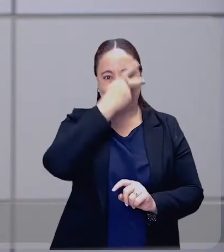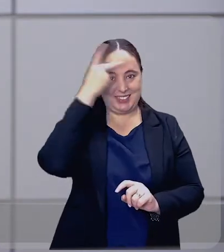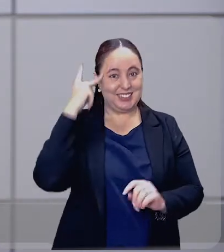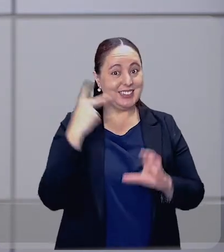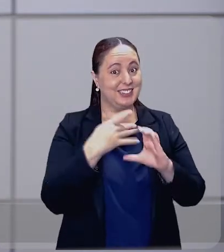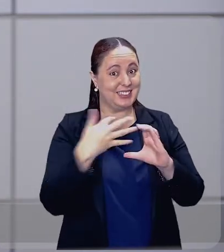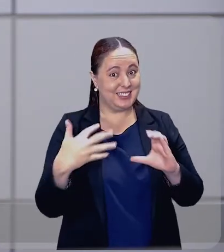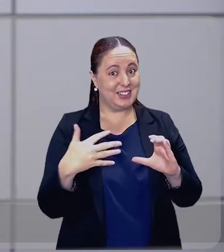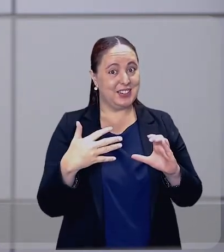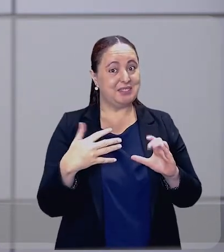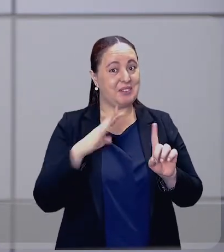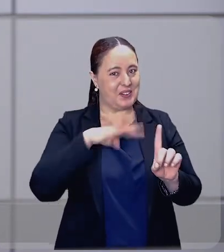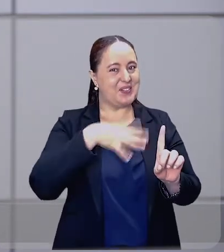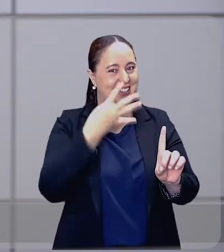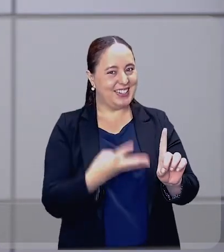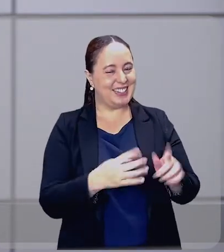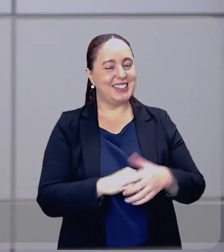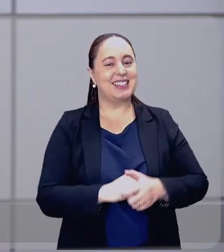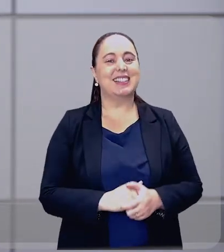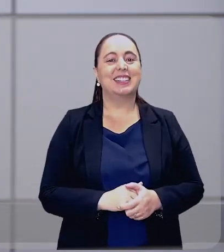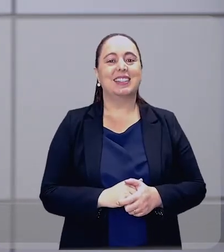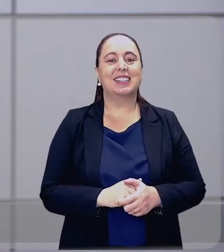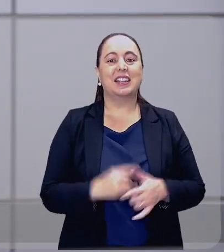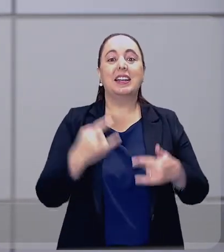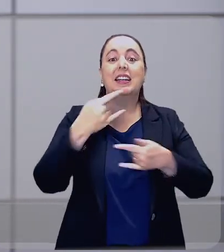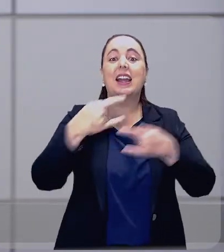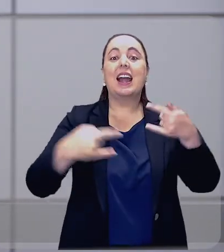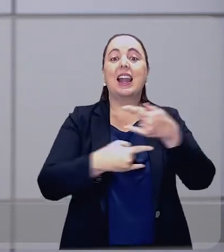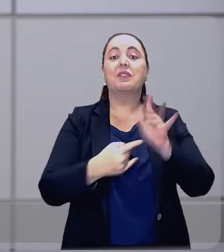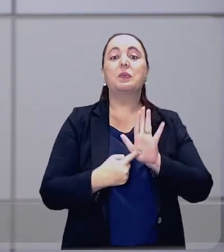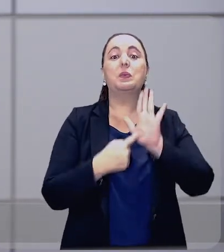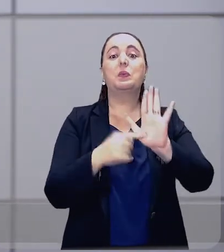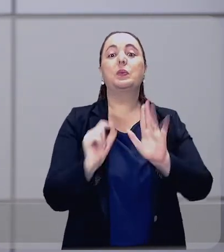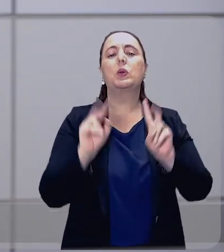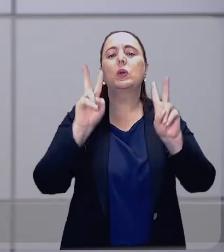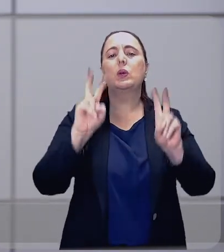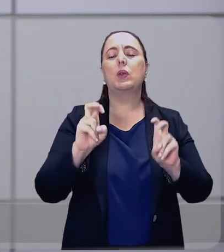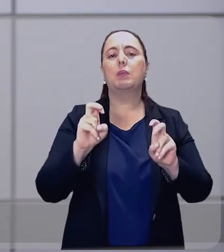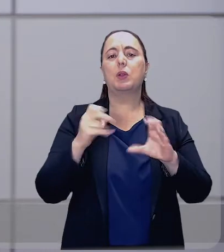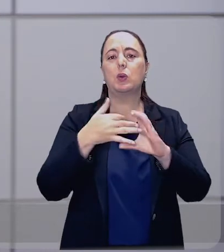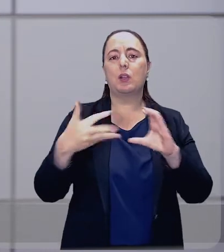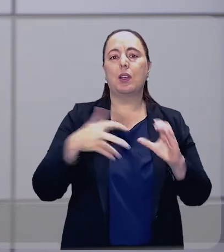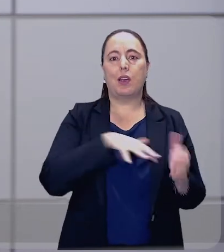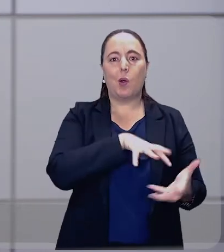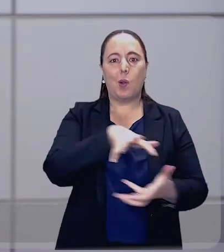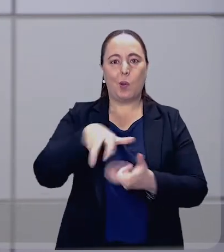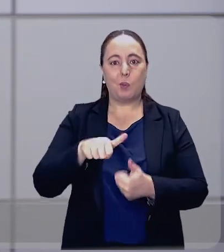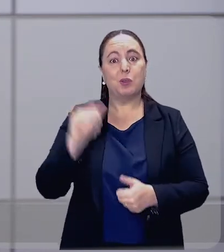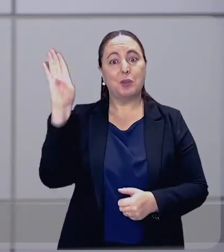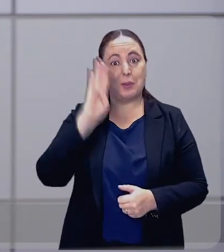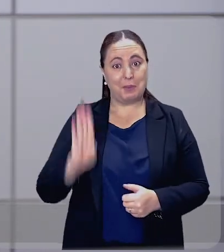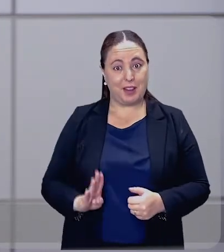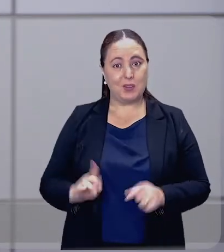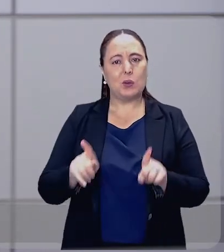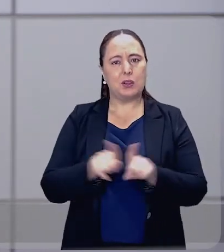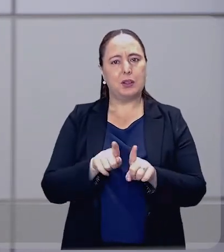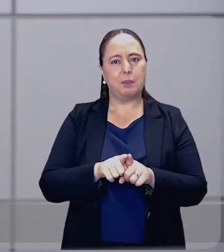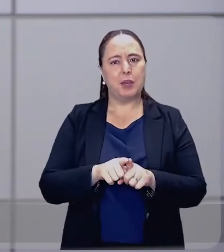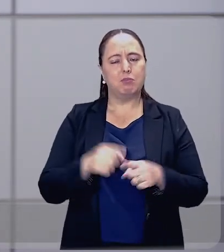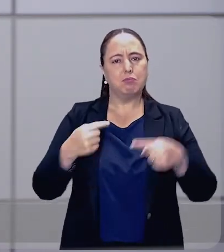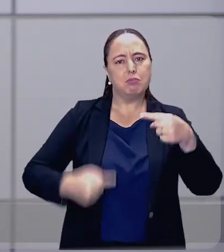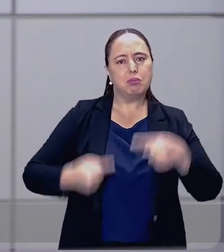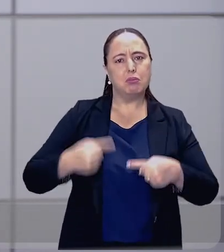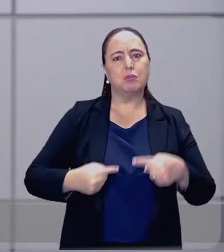pessoas com doenças raras. As lives vão abordar as doenças raras no Brasil e no mundo, além das políticas